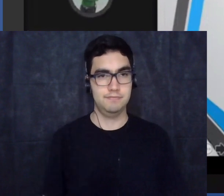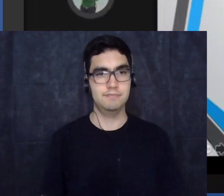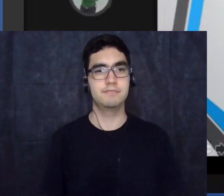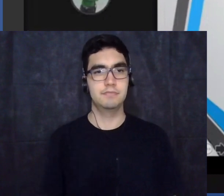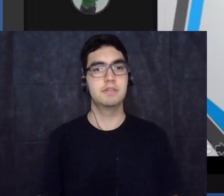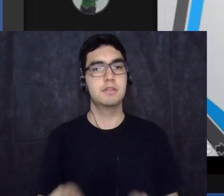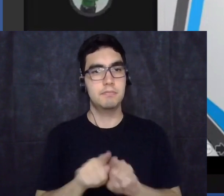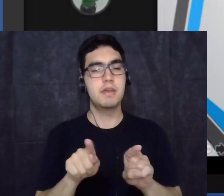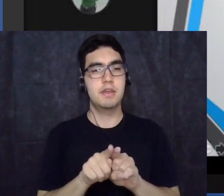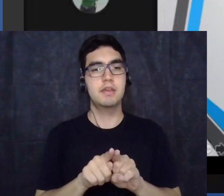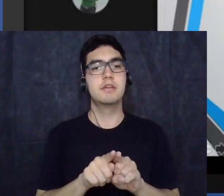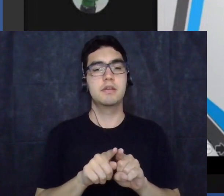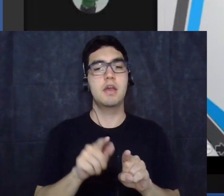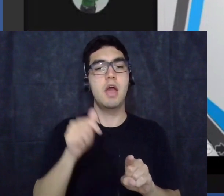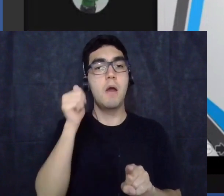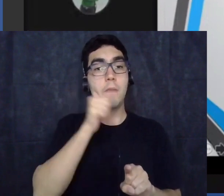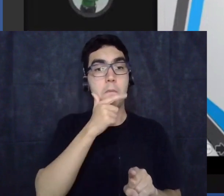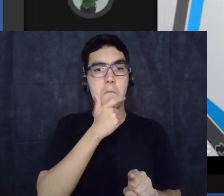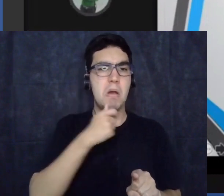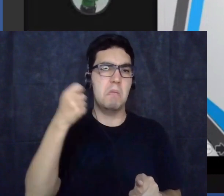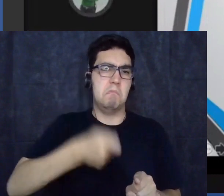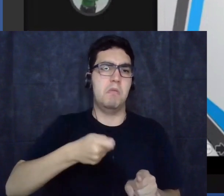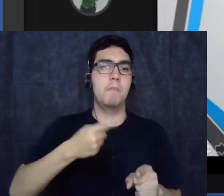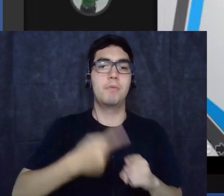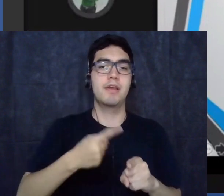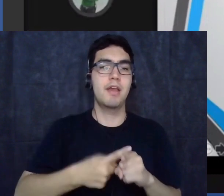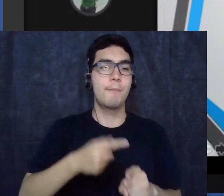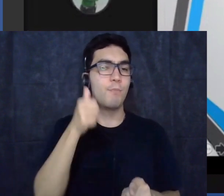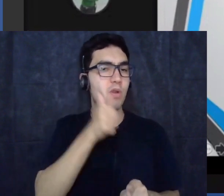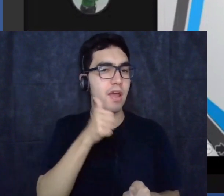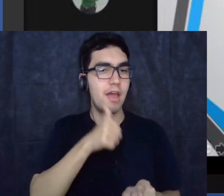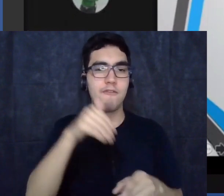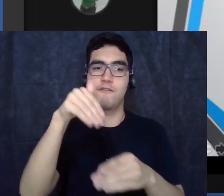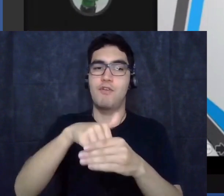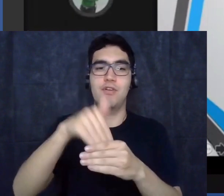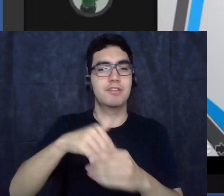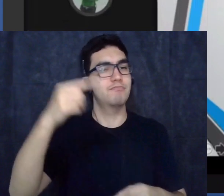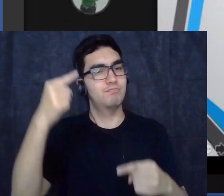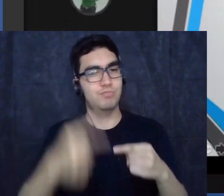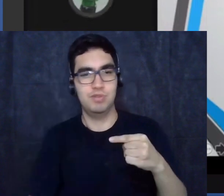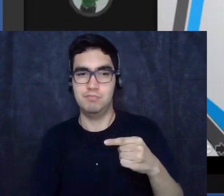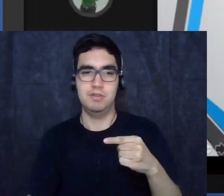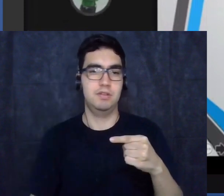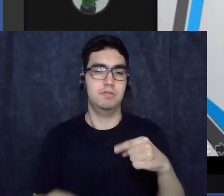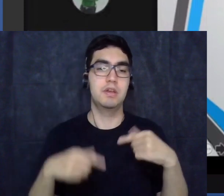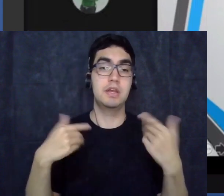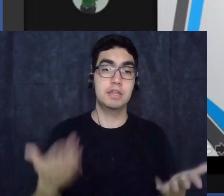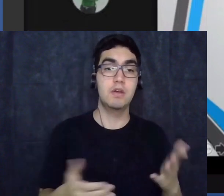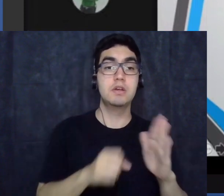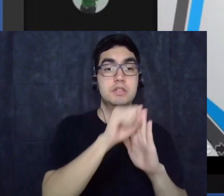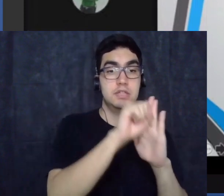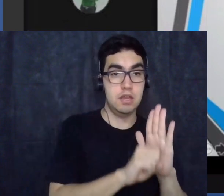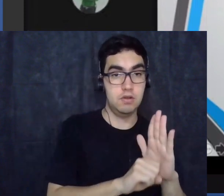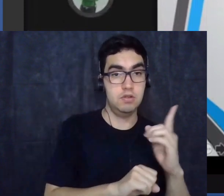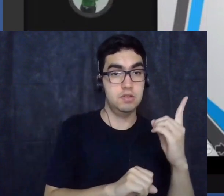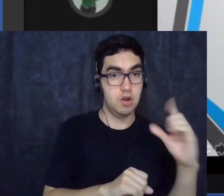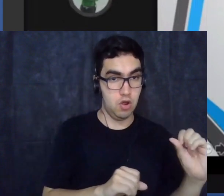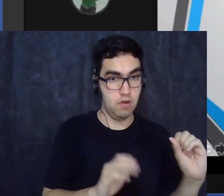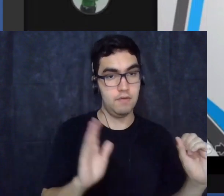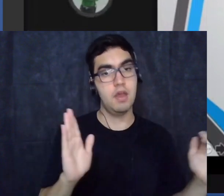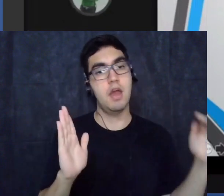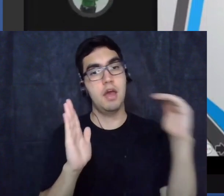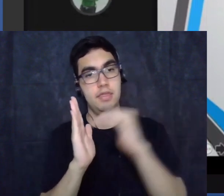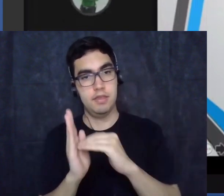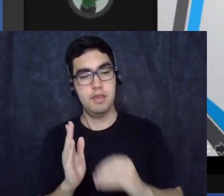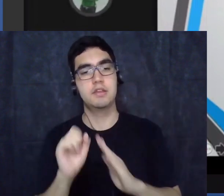direito das mulheres de votarem. Então, essa passagem do XIX para o XX, nós